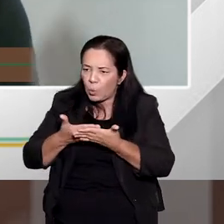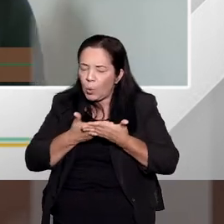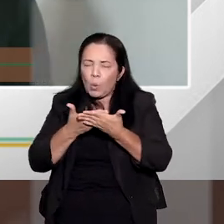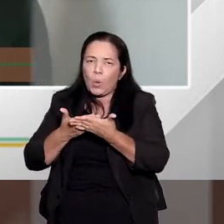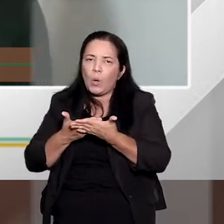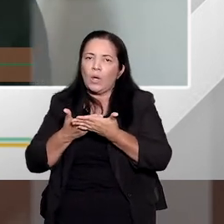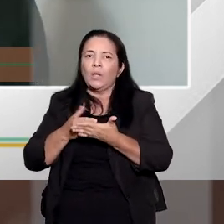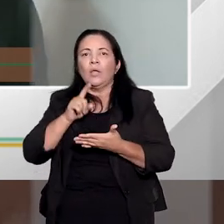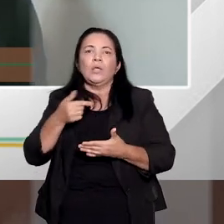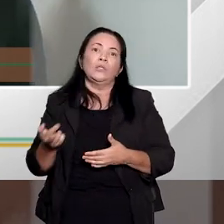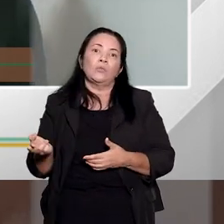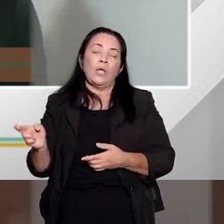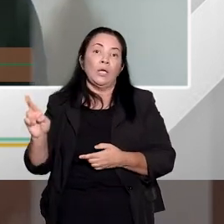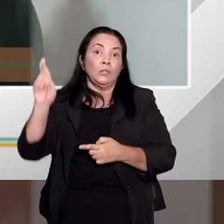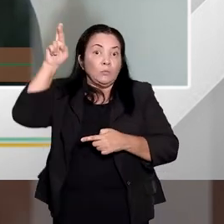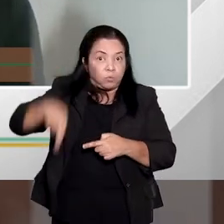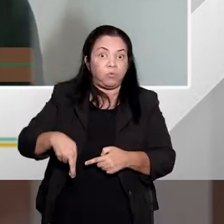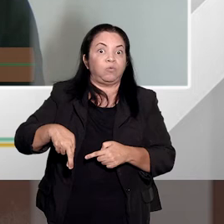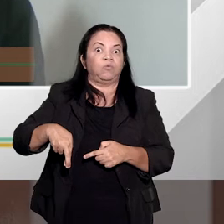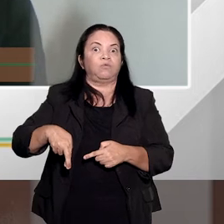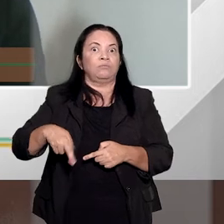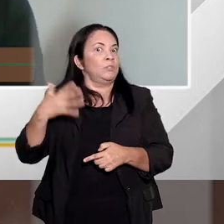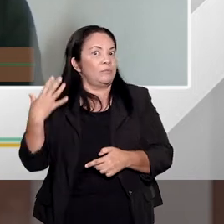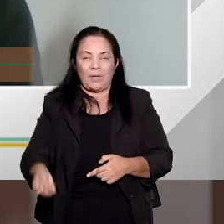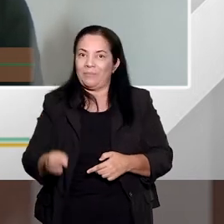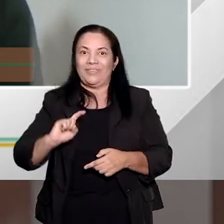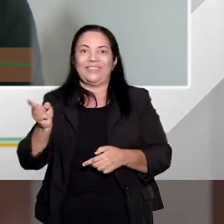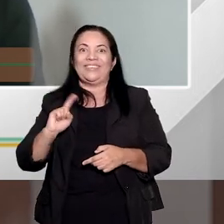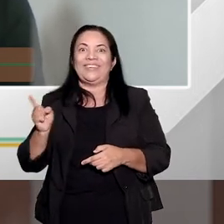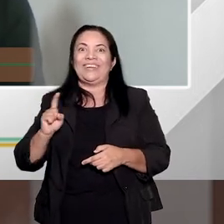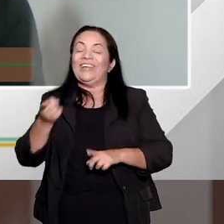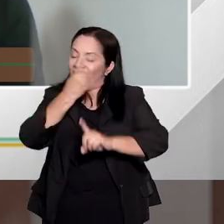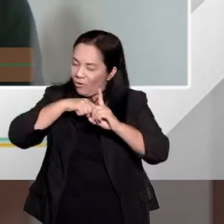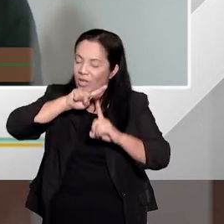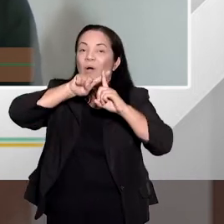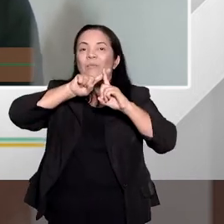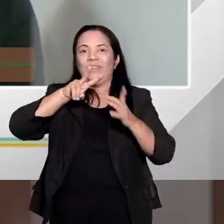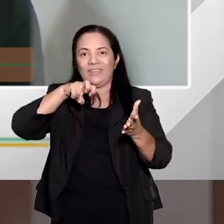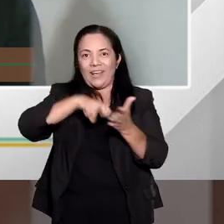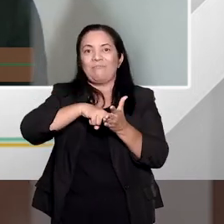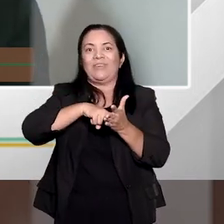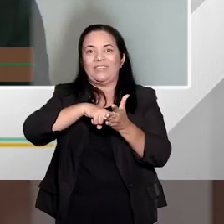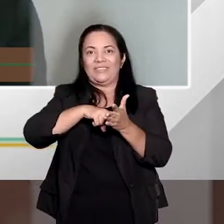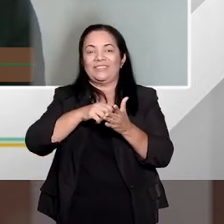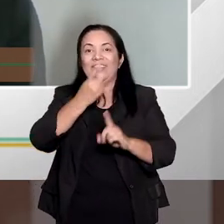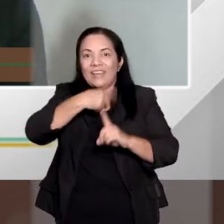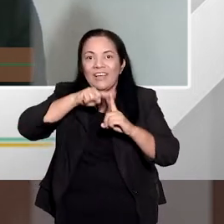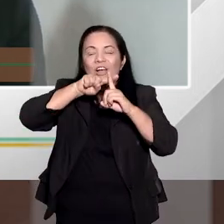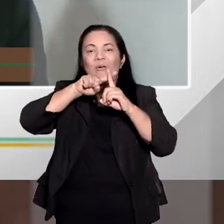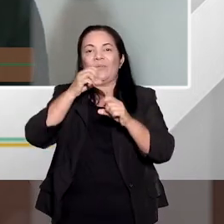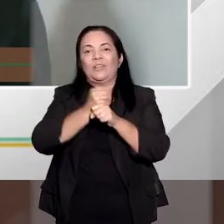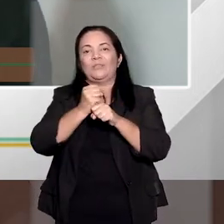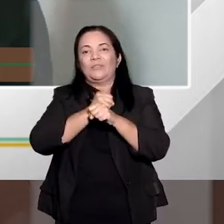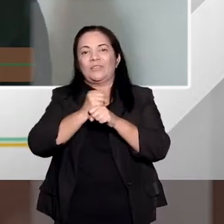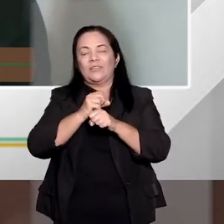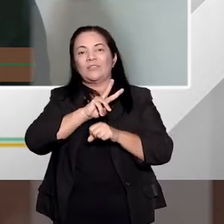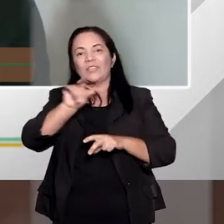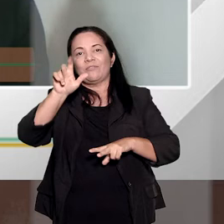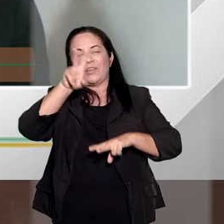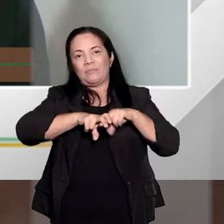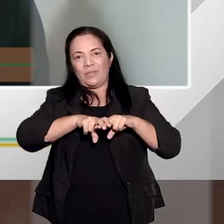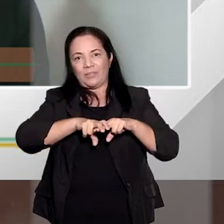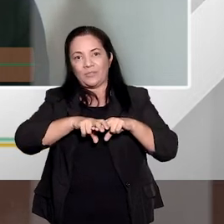evidenciar uma maior culpabilidade. Aí sim, autorizando a majoração da pena-base, porque aí sim nós temos um grau de